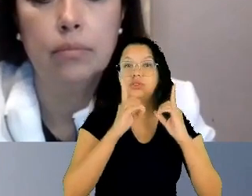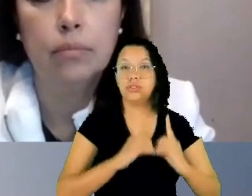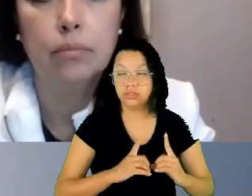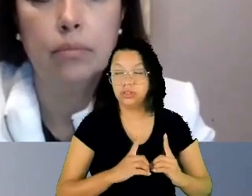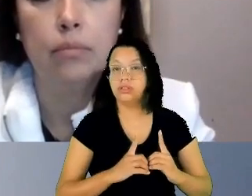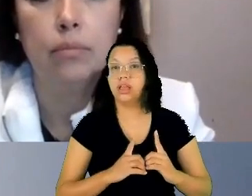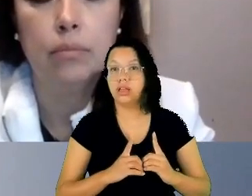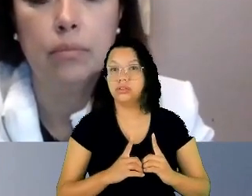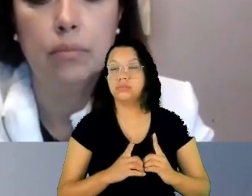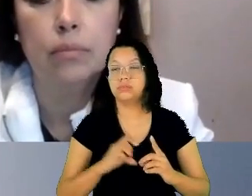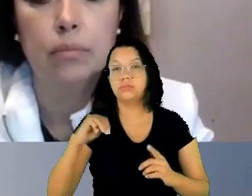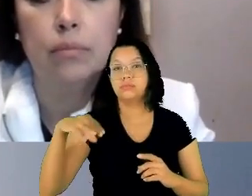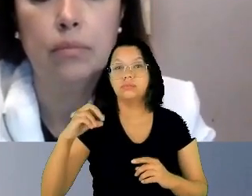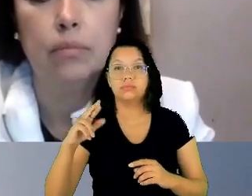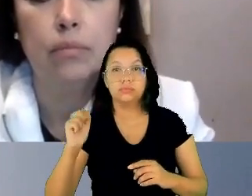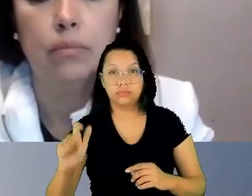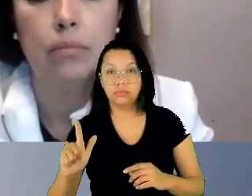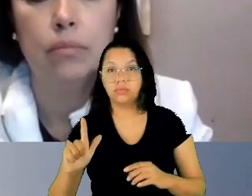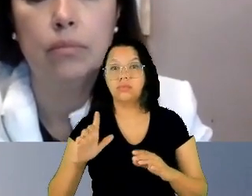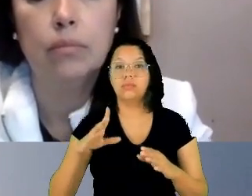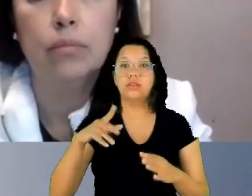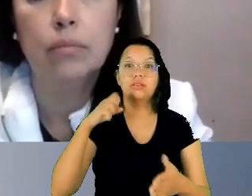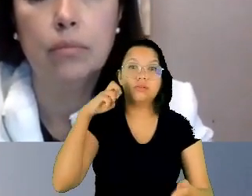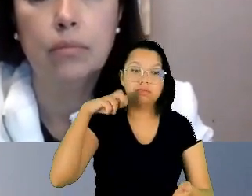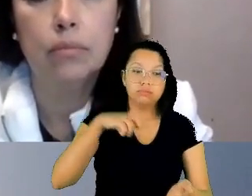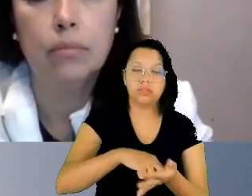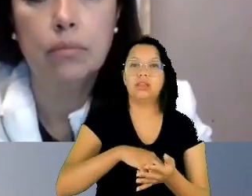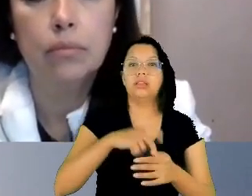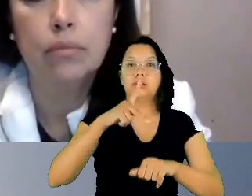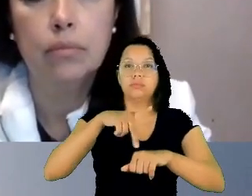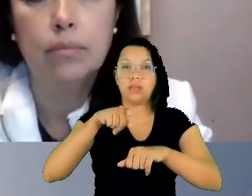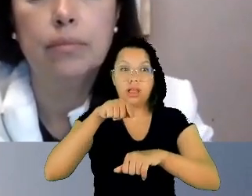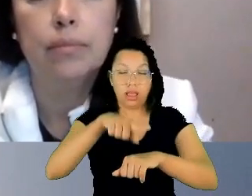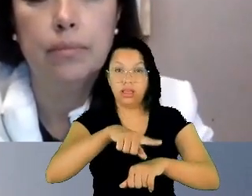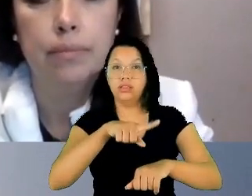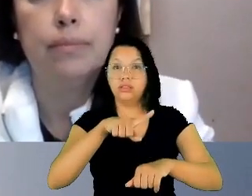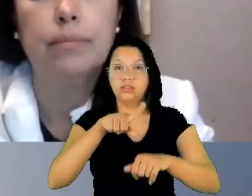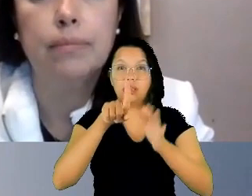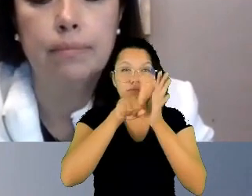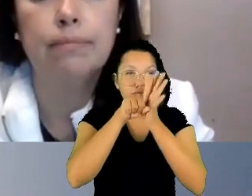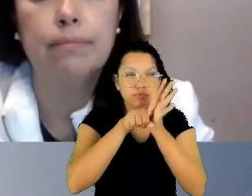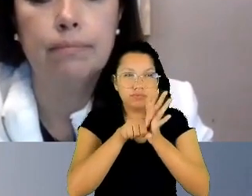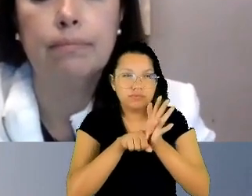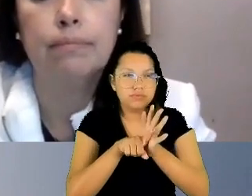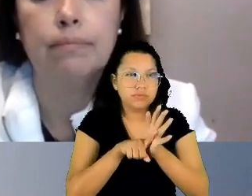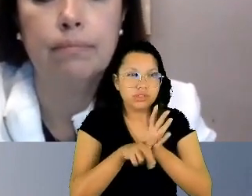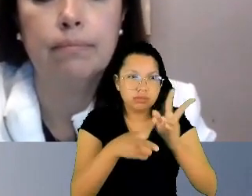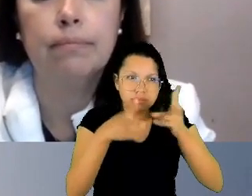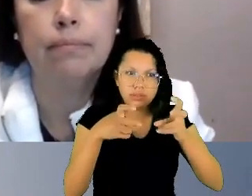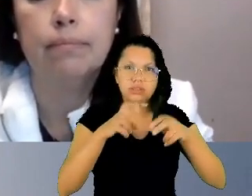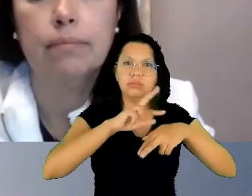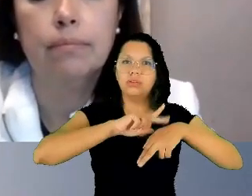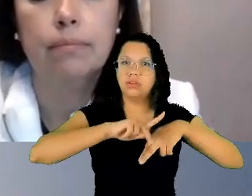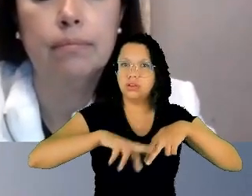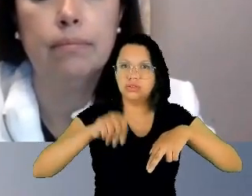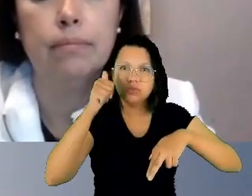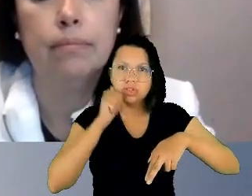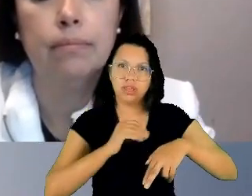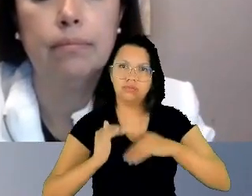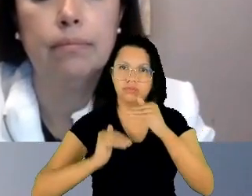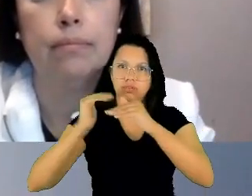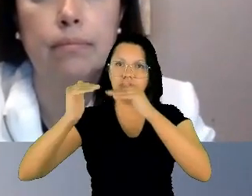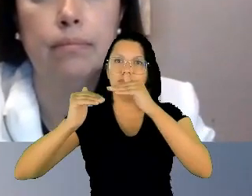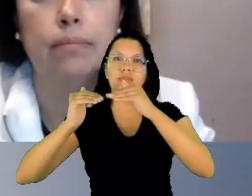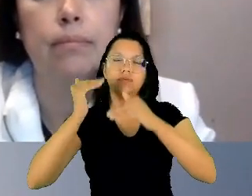a obrigação de investigar com uma perspectiva de gênero, desenvolvendo linhas de investigação com protocolos